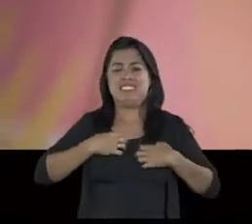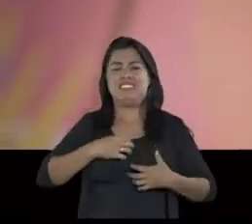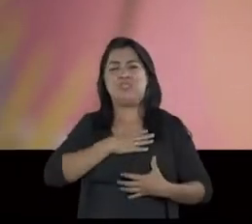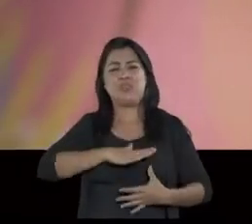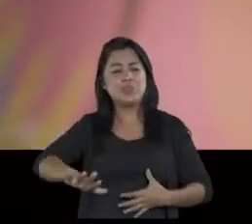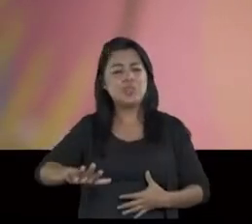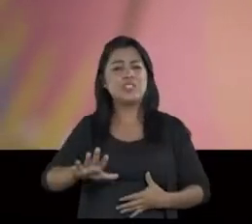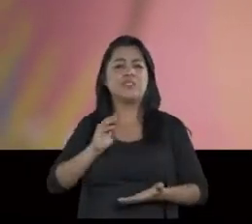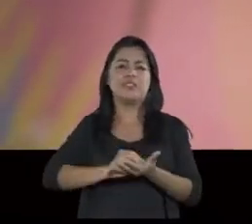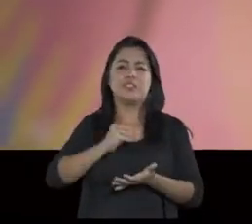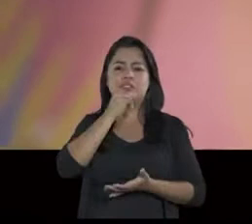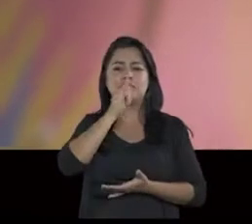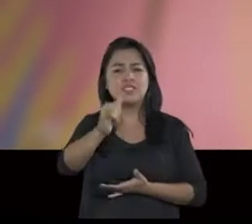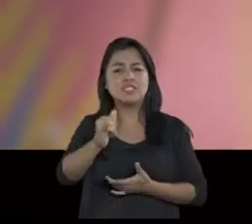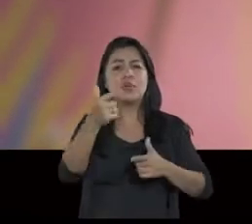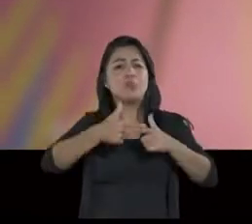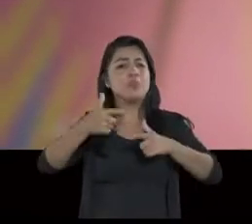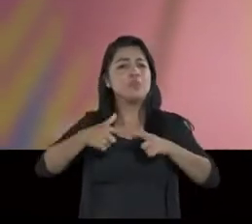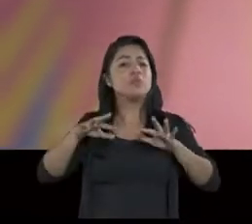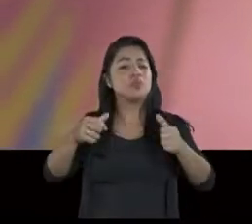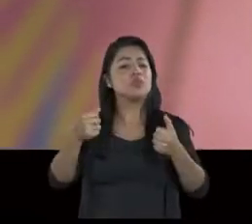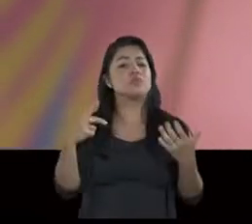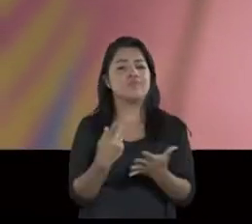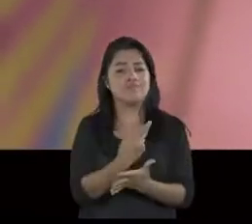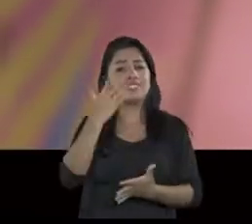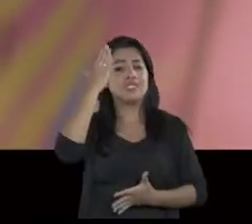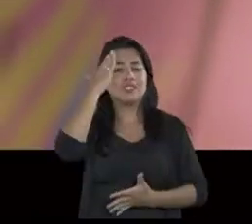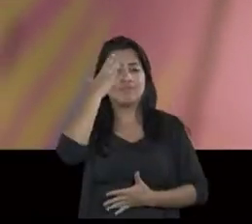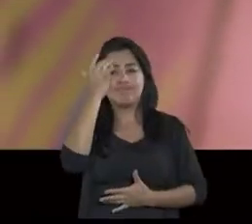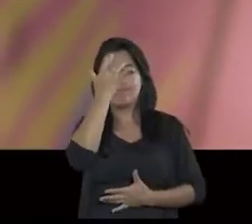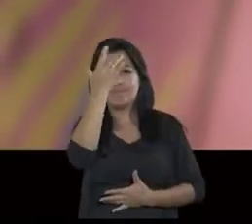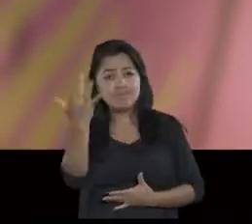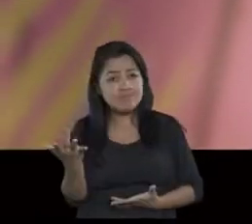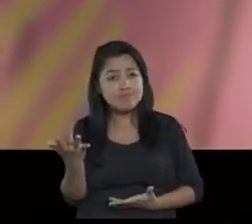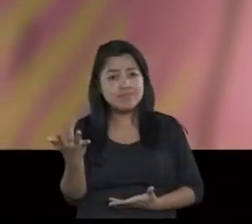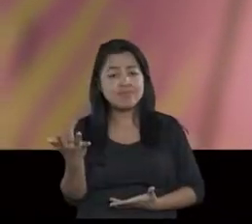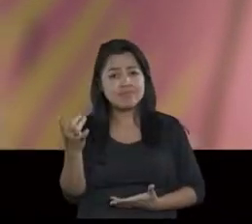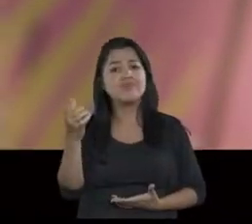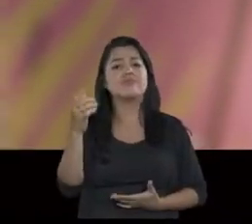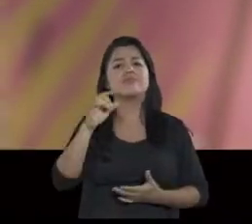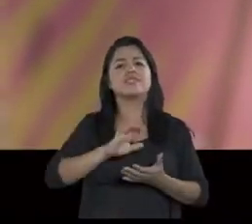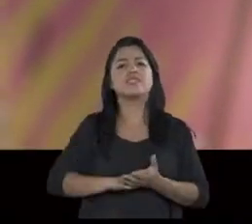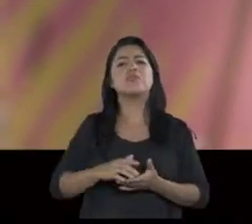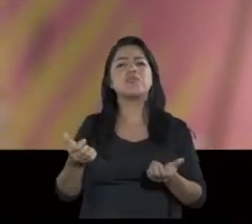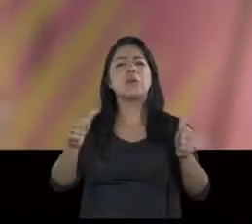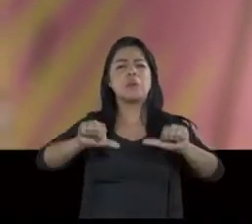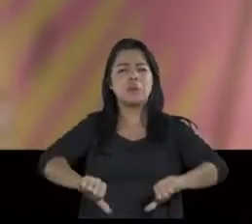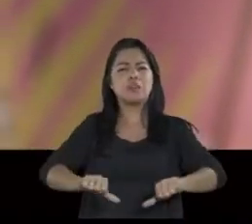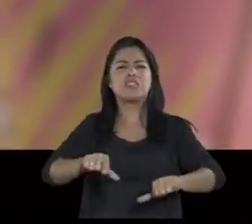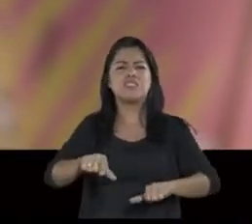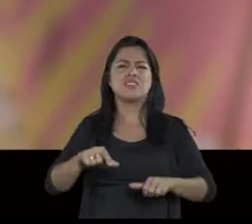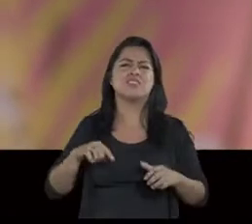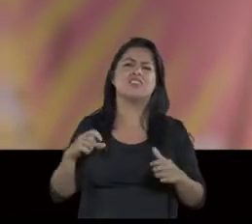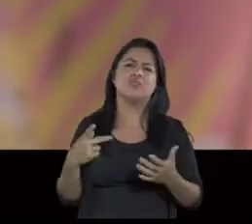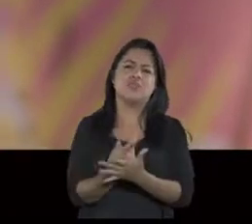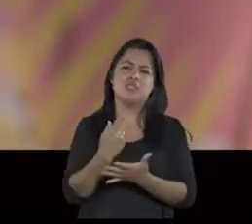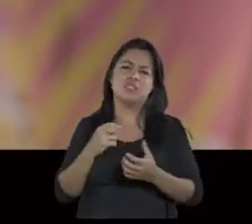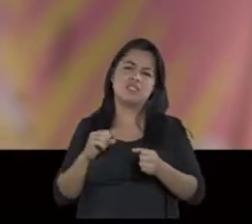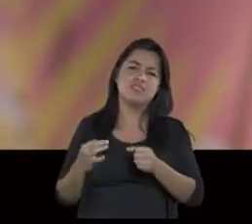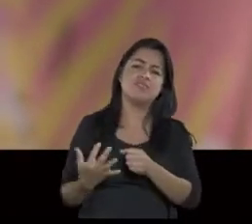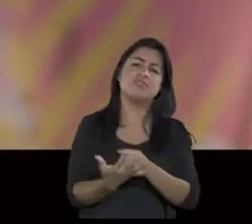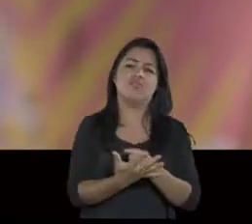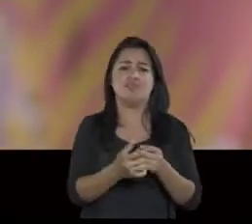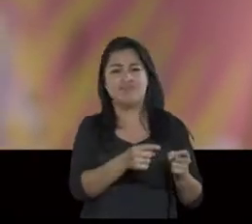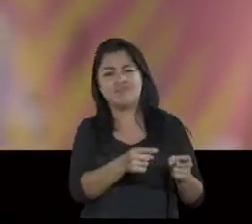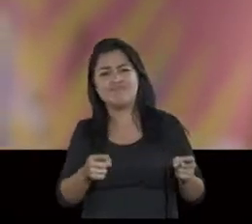falta de energia e os transtornos que ela tem trazido. Eu sei que não está fácil e para piorar, isso tudo está acontecendo em